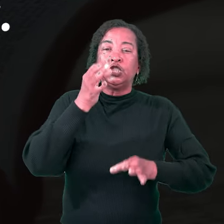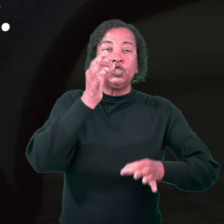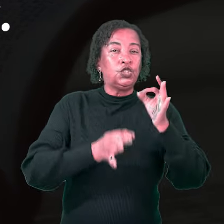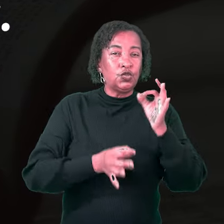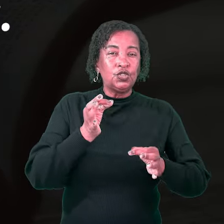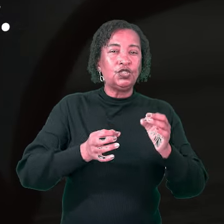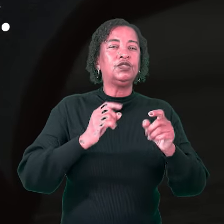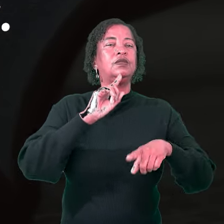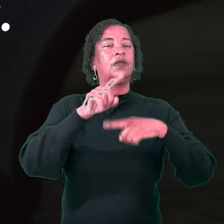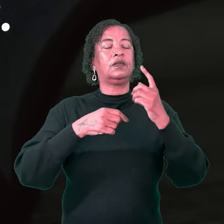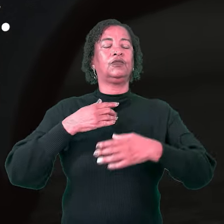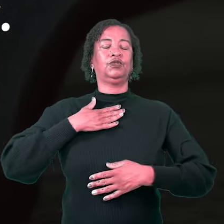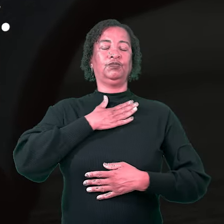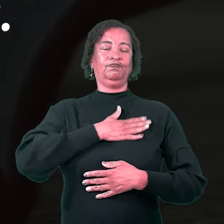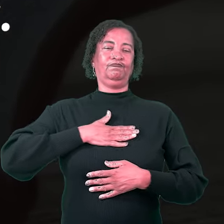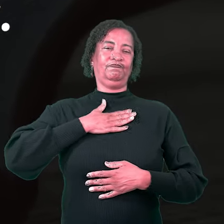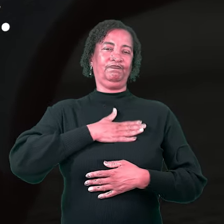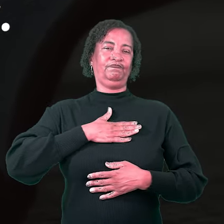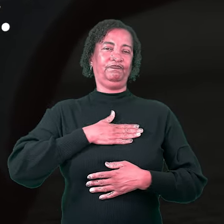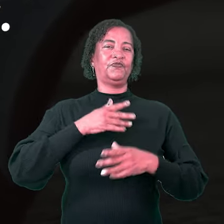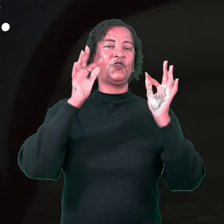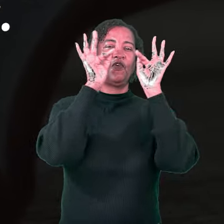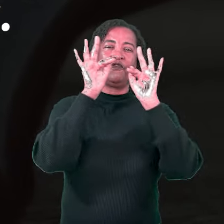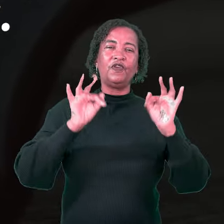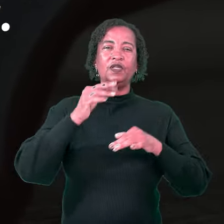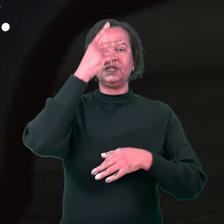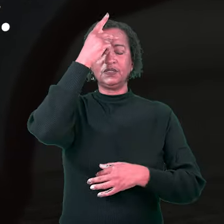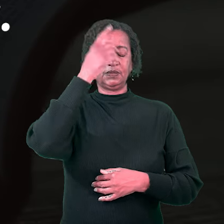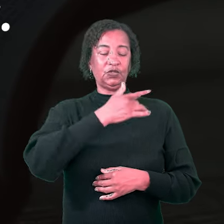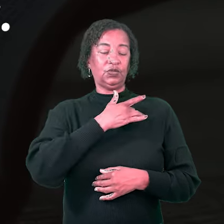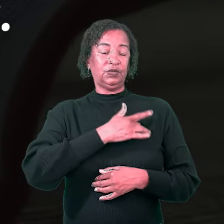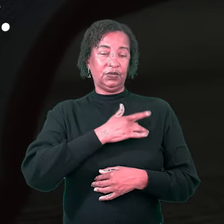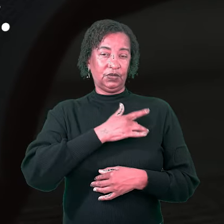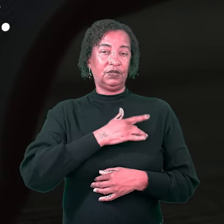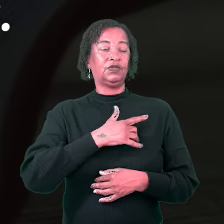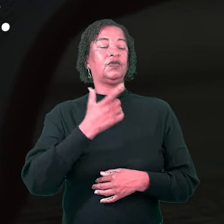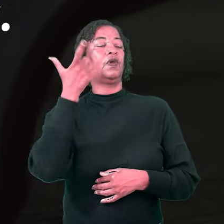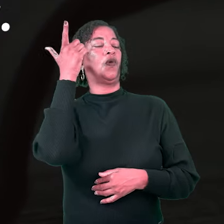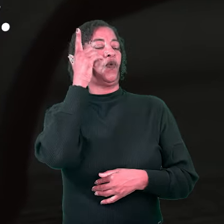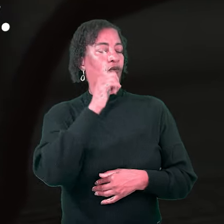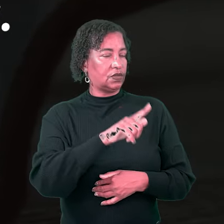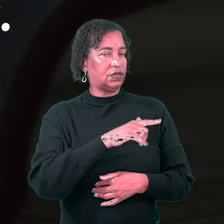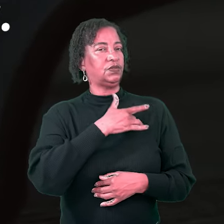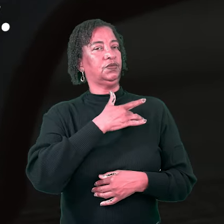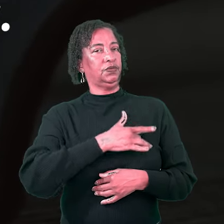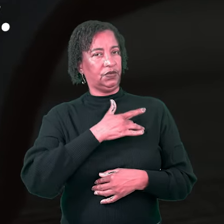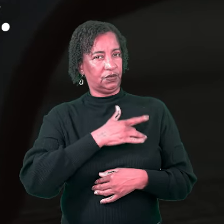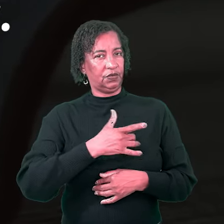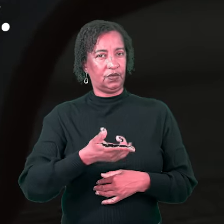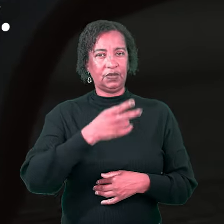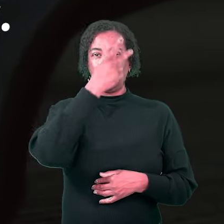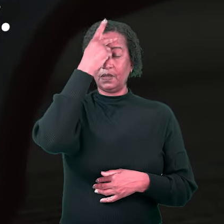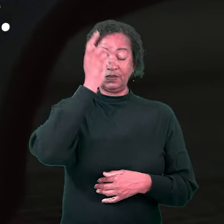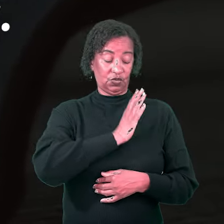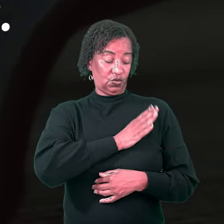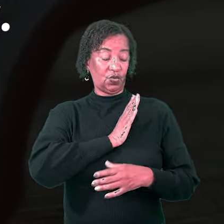Bem-aventurados os misericordiosos, pois obterão misericórdia. Bem-aventurados os puros e coração, pois verão a Deus.